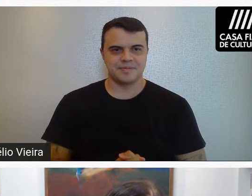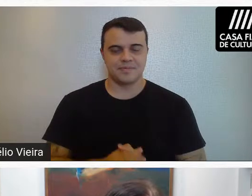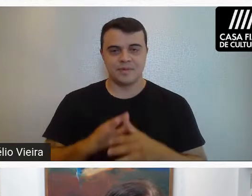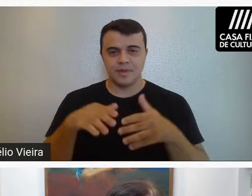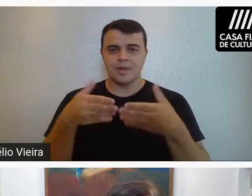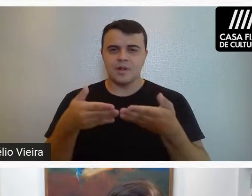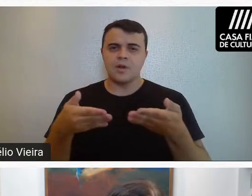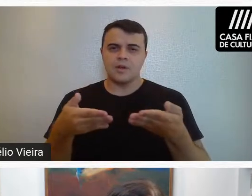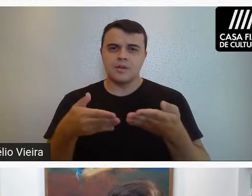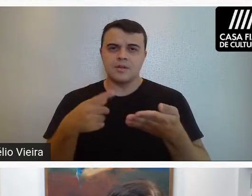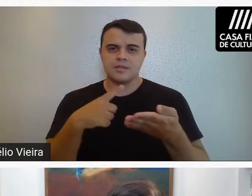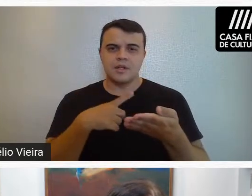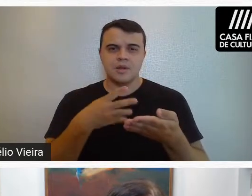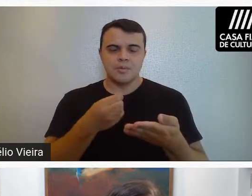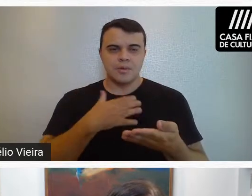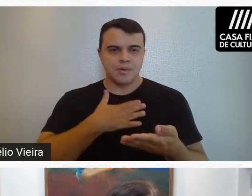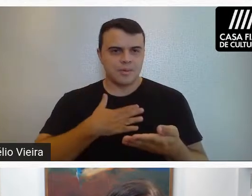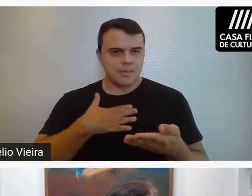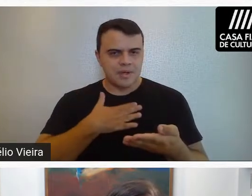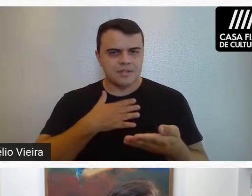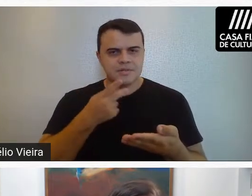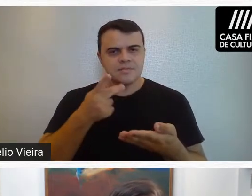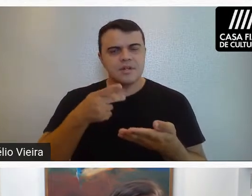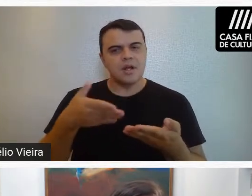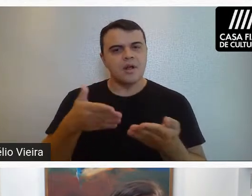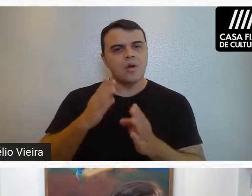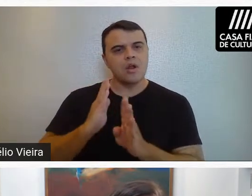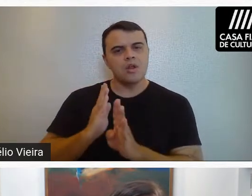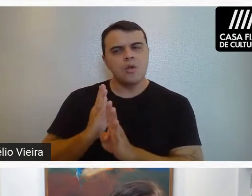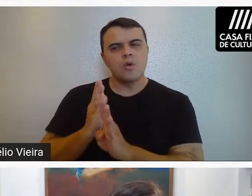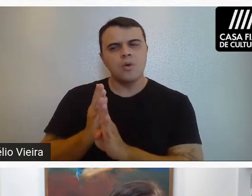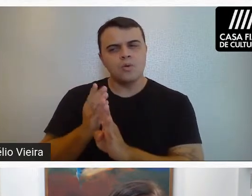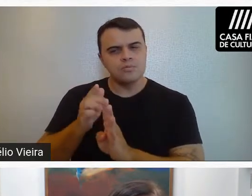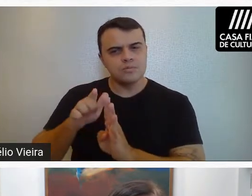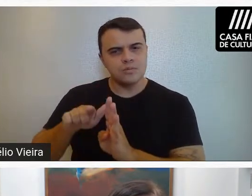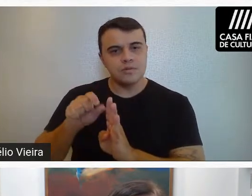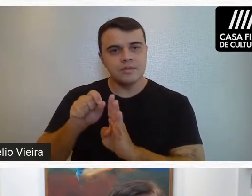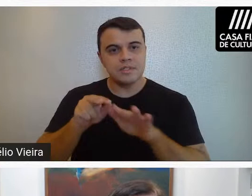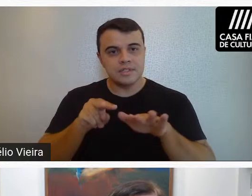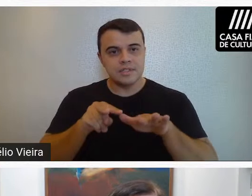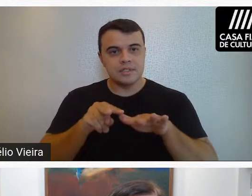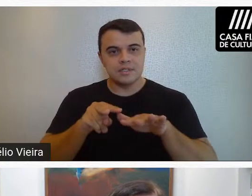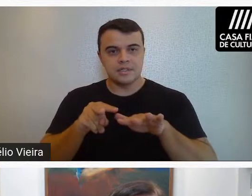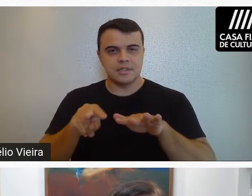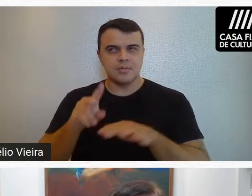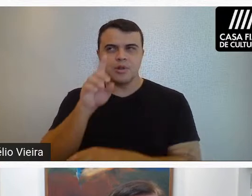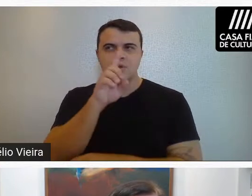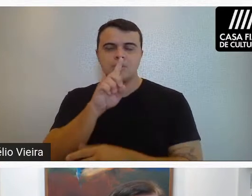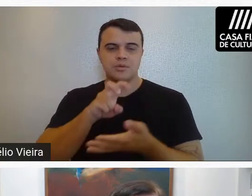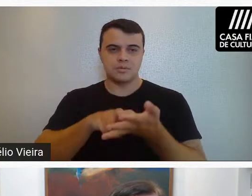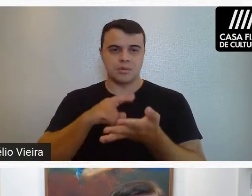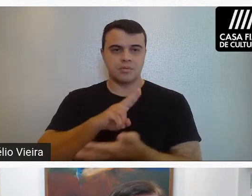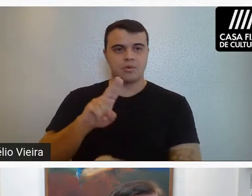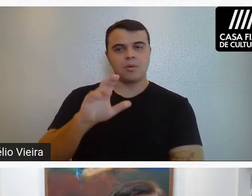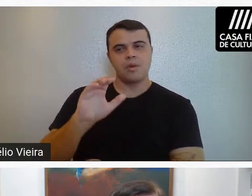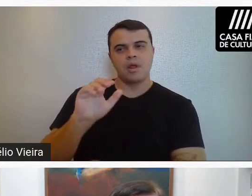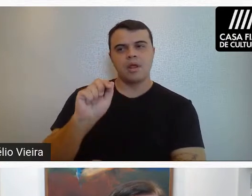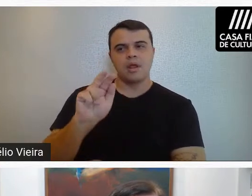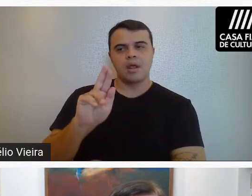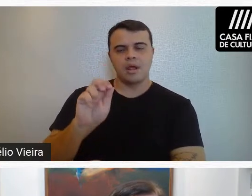Pessoal, então, é com muito prazer mais esse nosso encontro nessa manhã de domingo. Eu sou Carol Ministério,